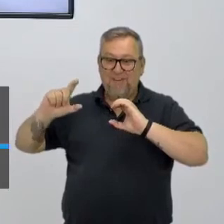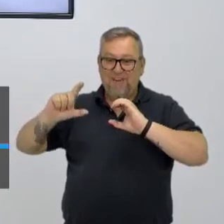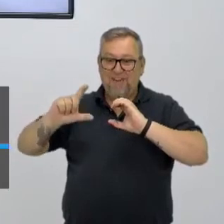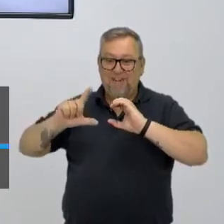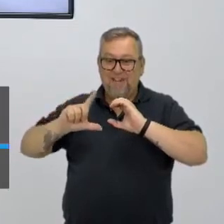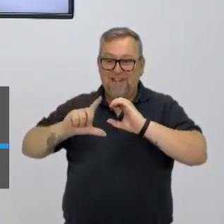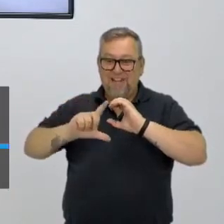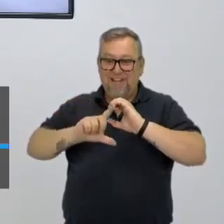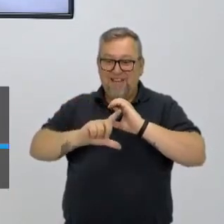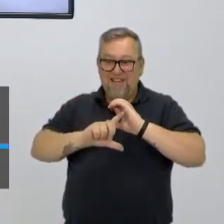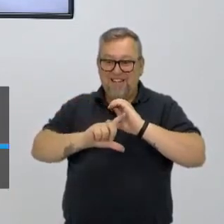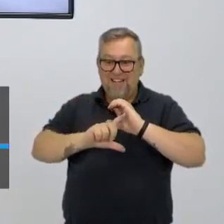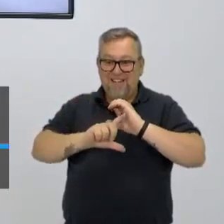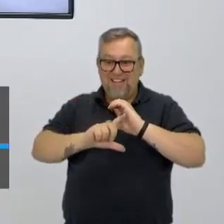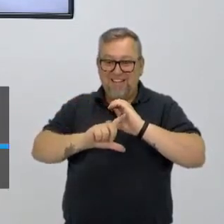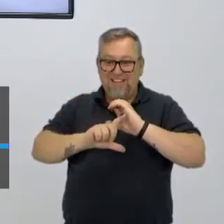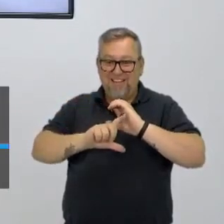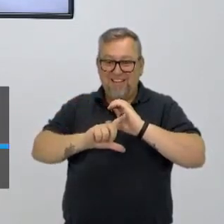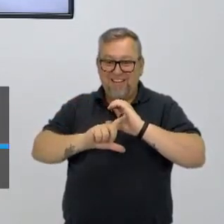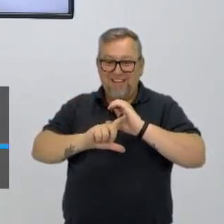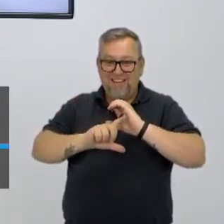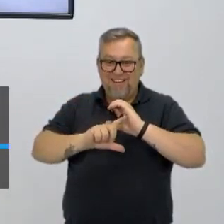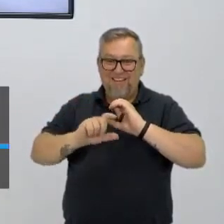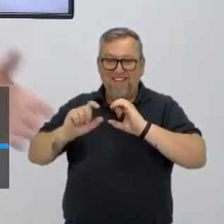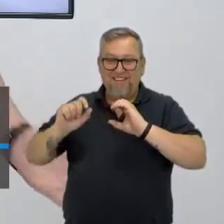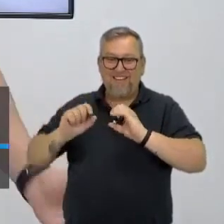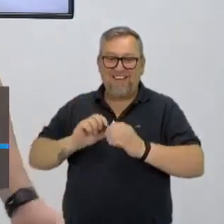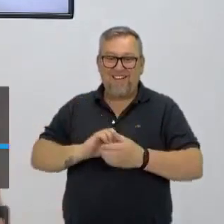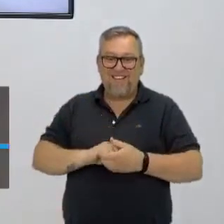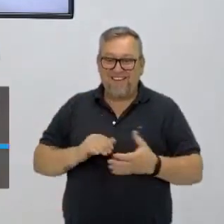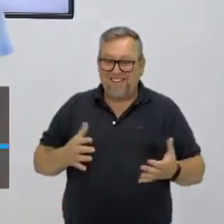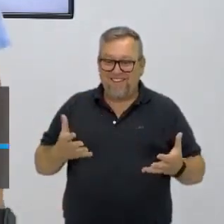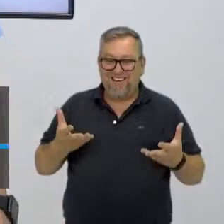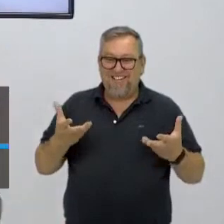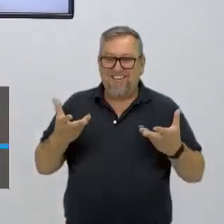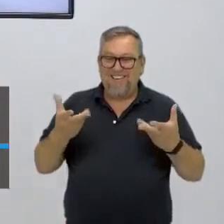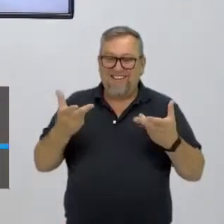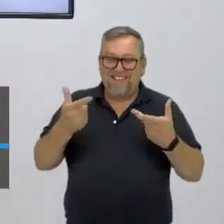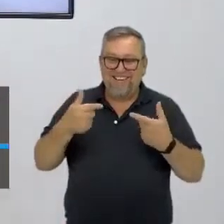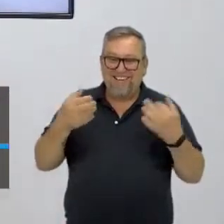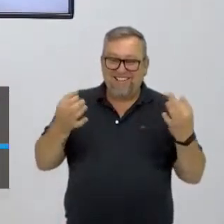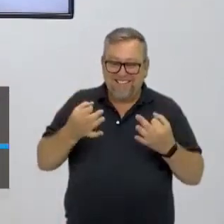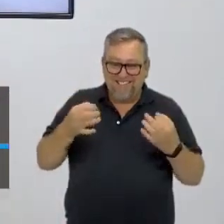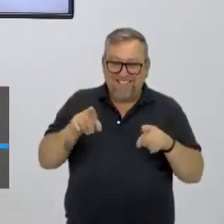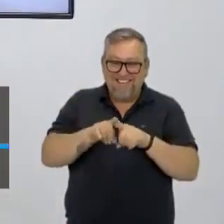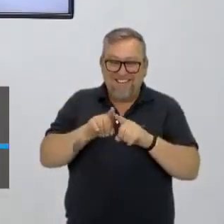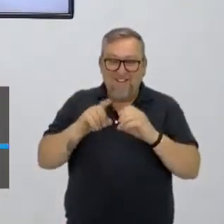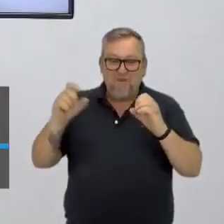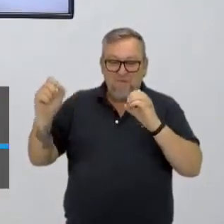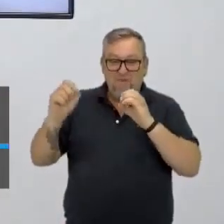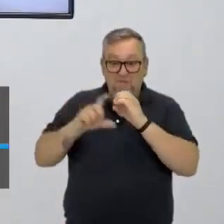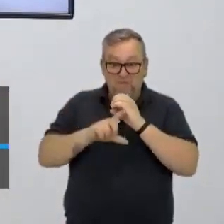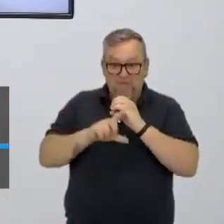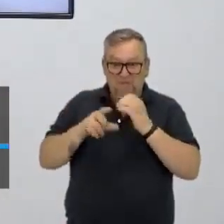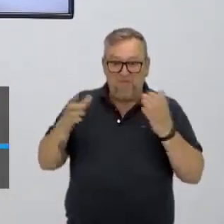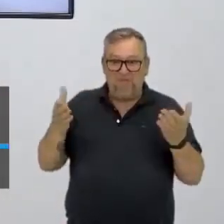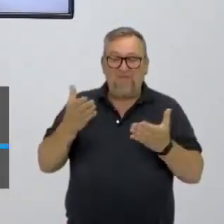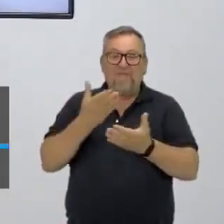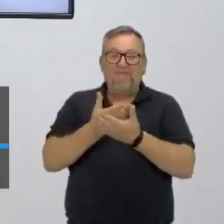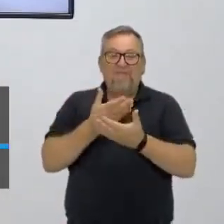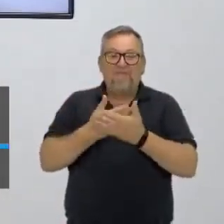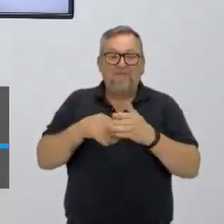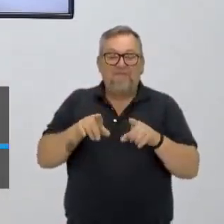e aí, maravilha, efeito estufa para você. Vamos à aula, então.